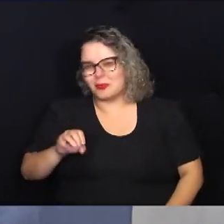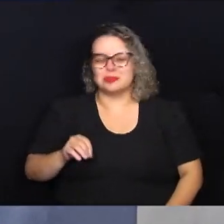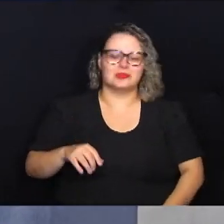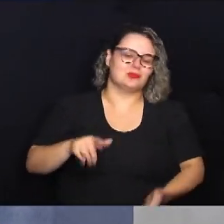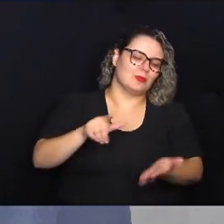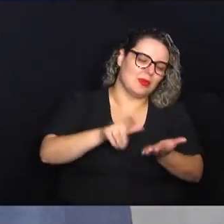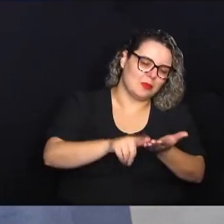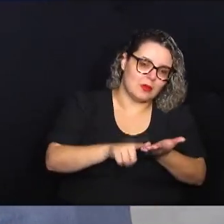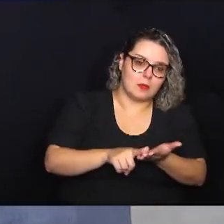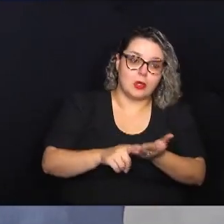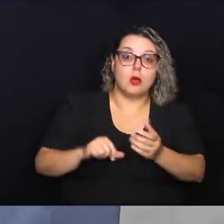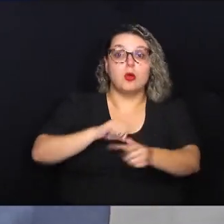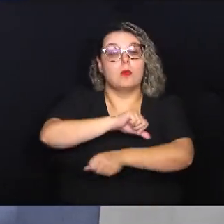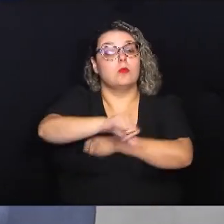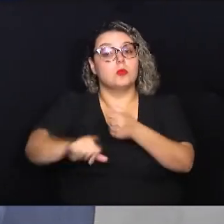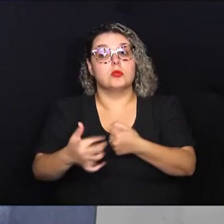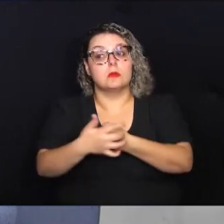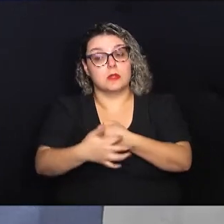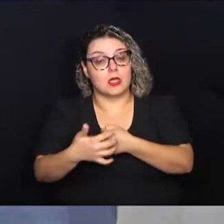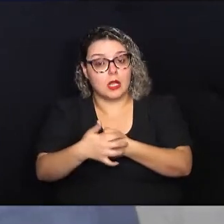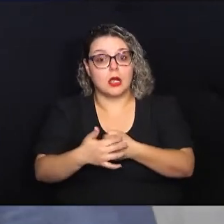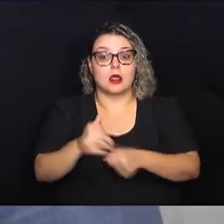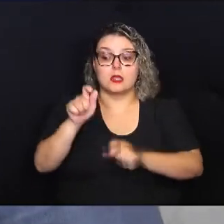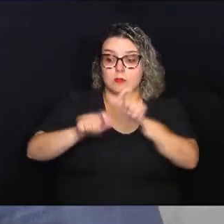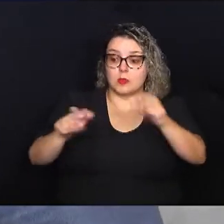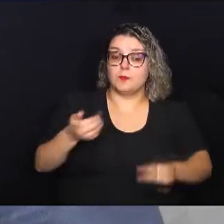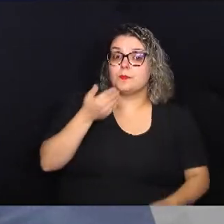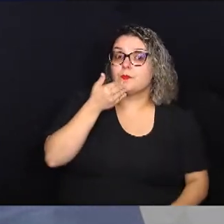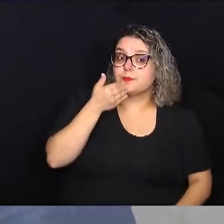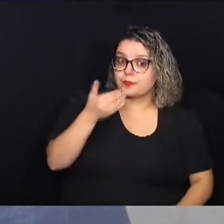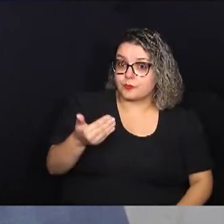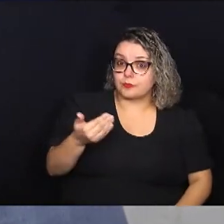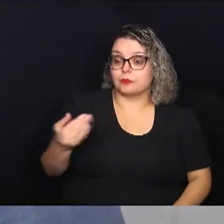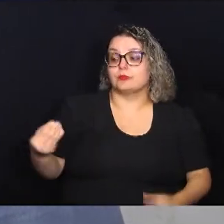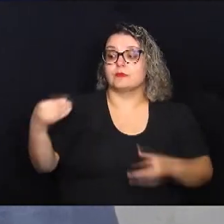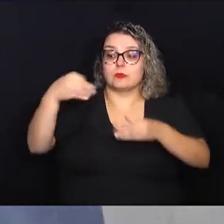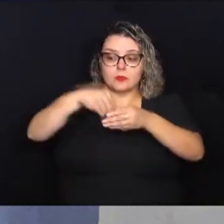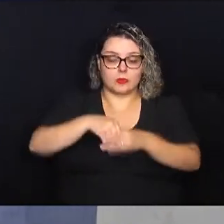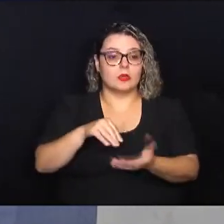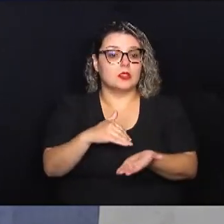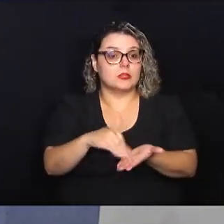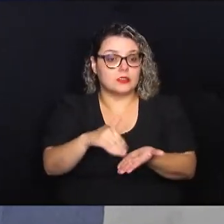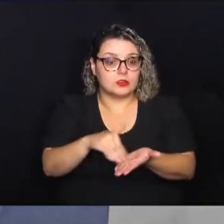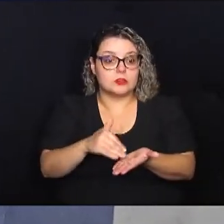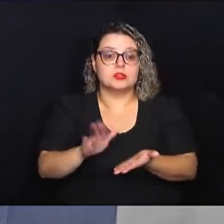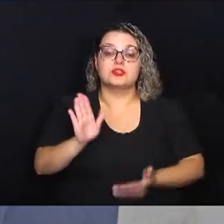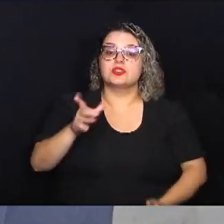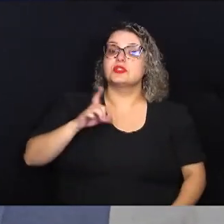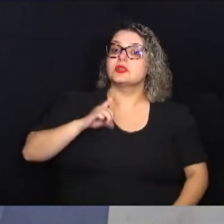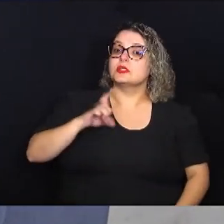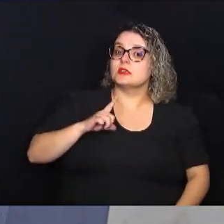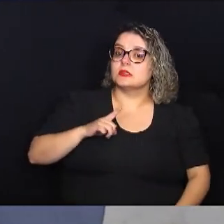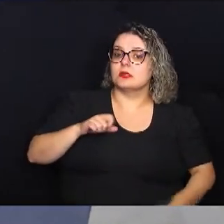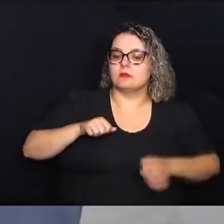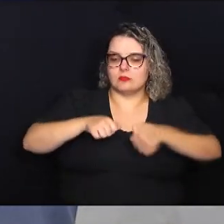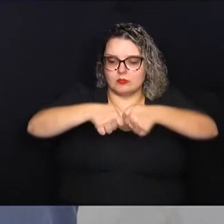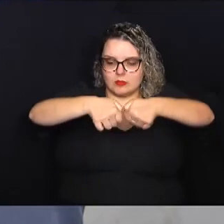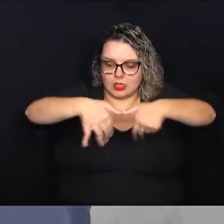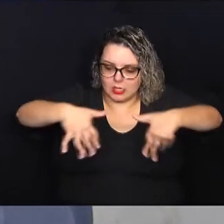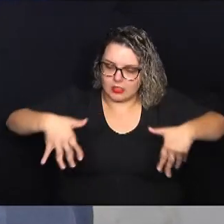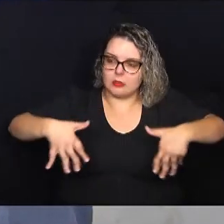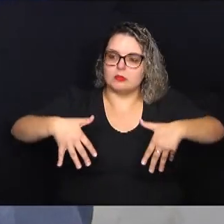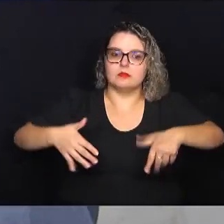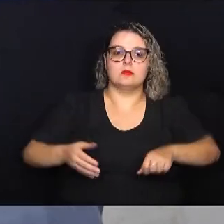totalmente digital. As pessoas podem solicitar e dentro da secretaria já existe um fluxo pré-definido para